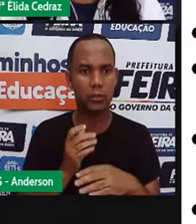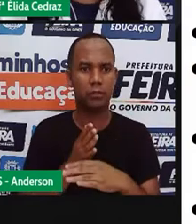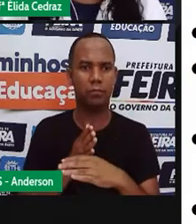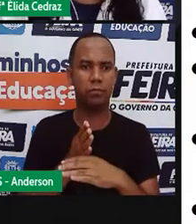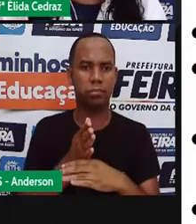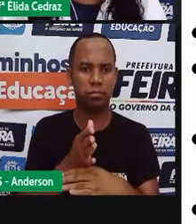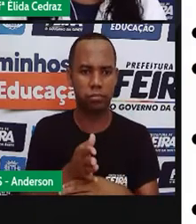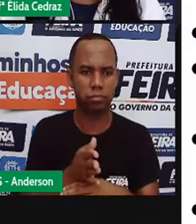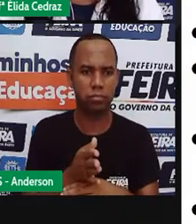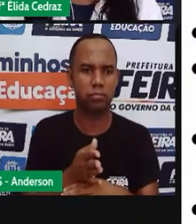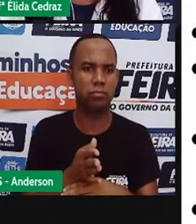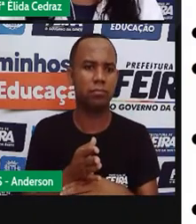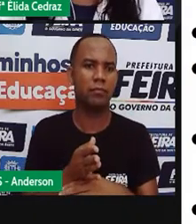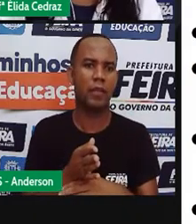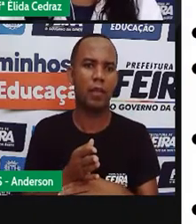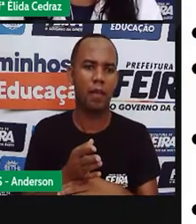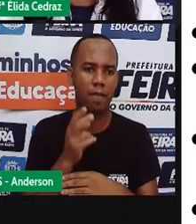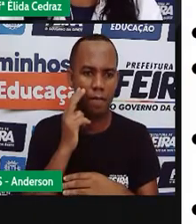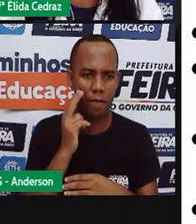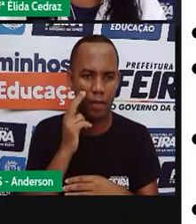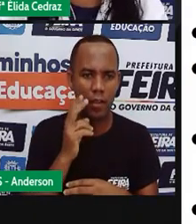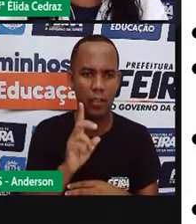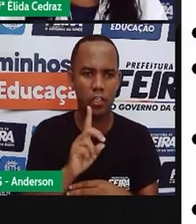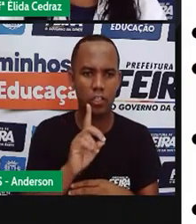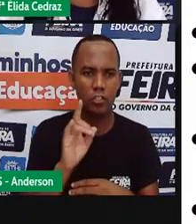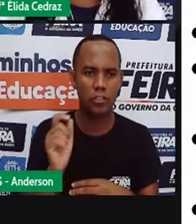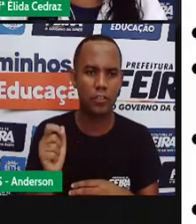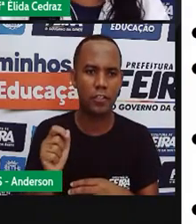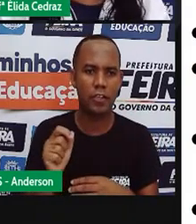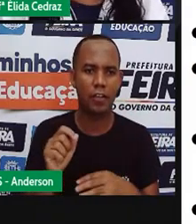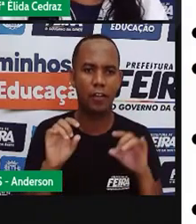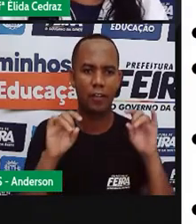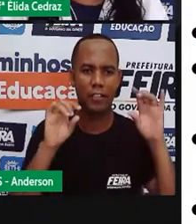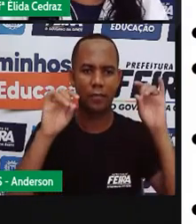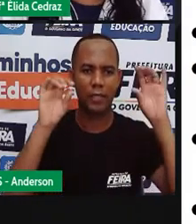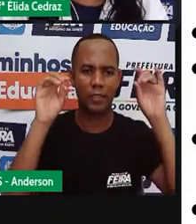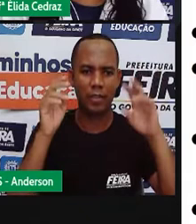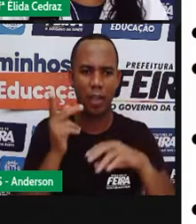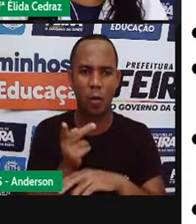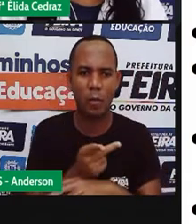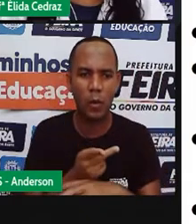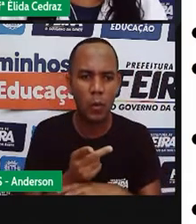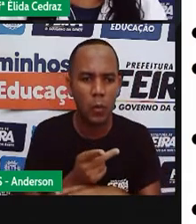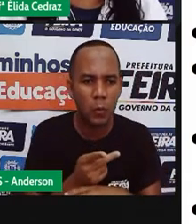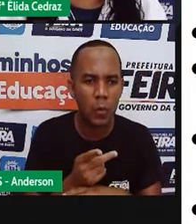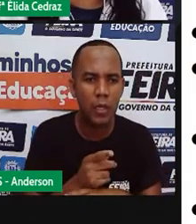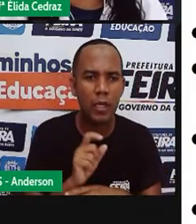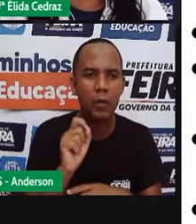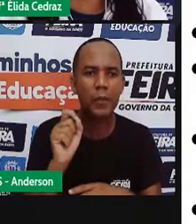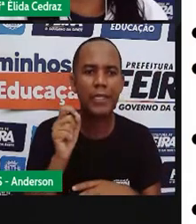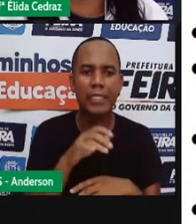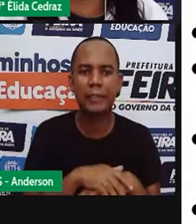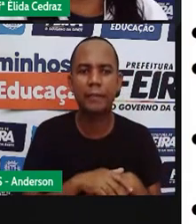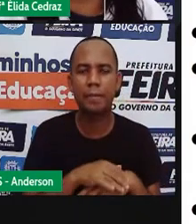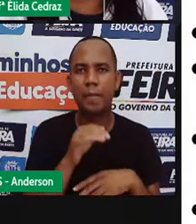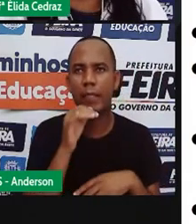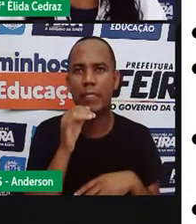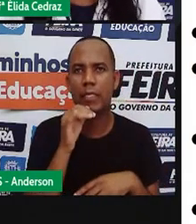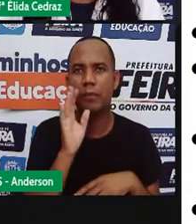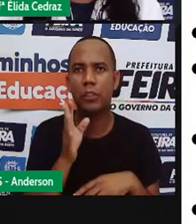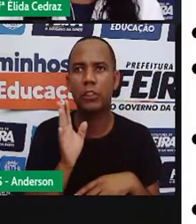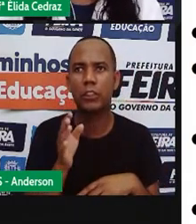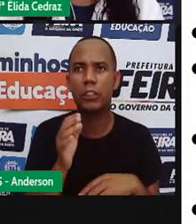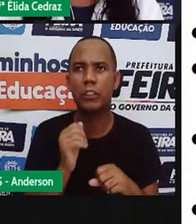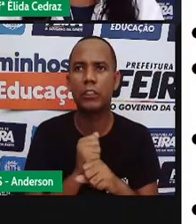direitinho. Vai lá na data do seu aniversário e procura. Ou você quer saber o que aconteceu quando você tem 5 anos.